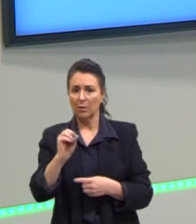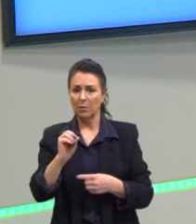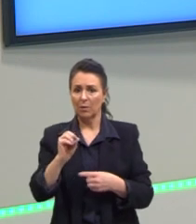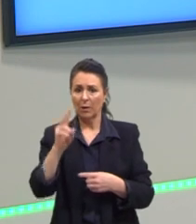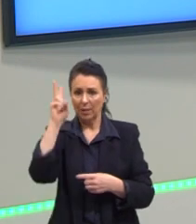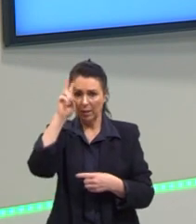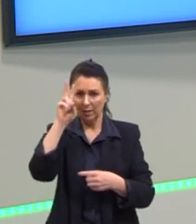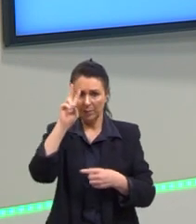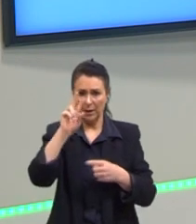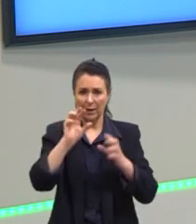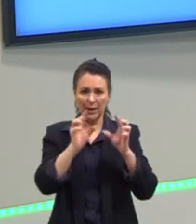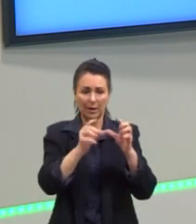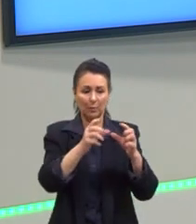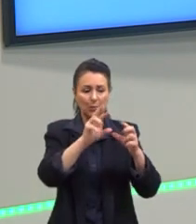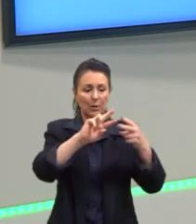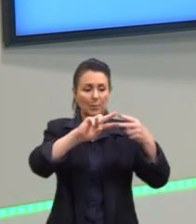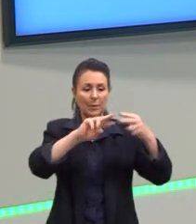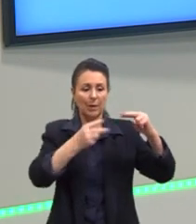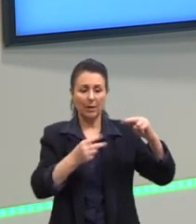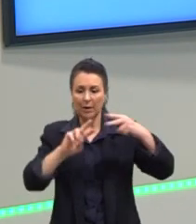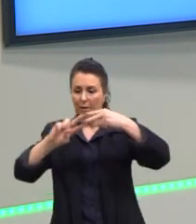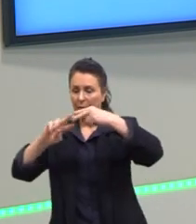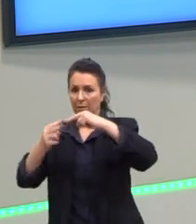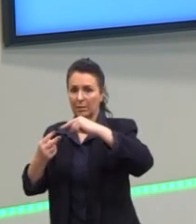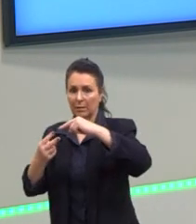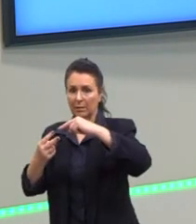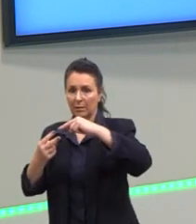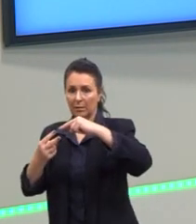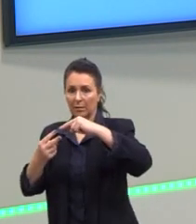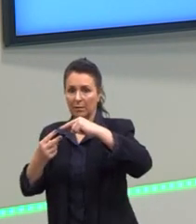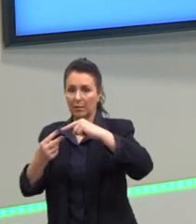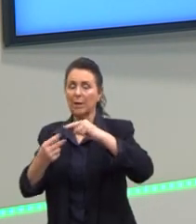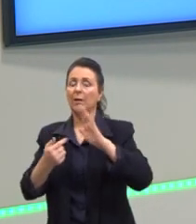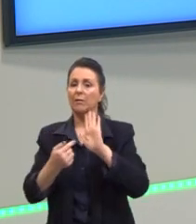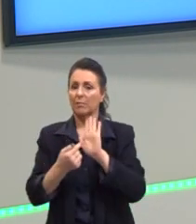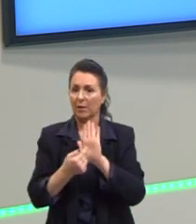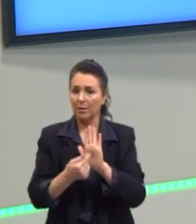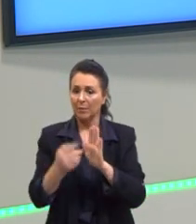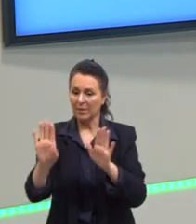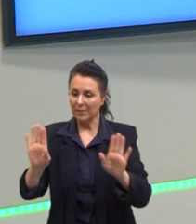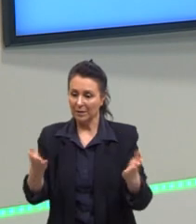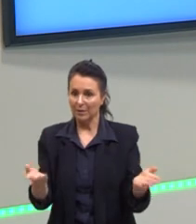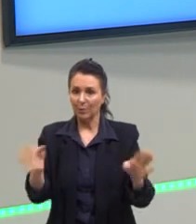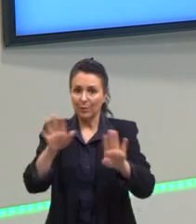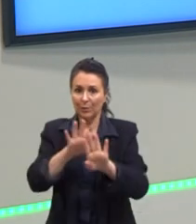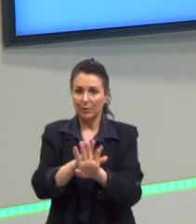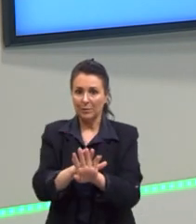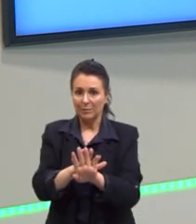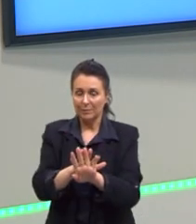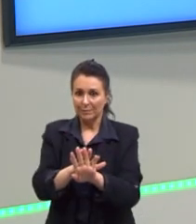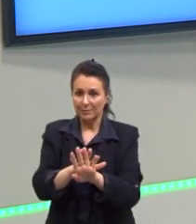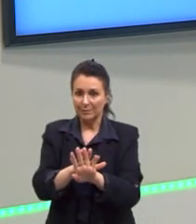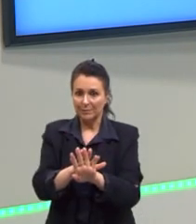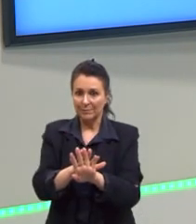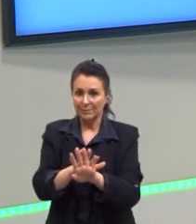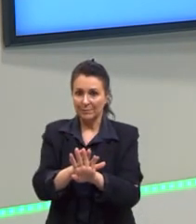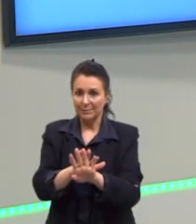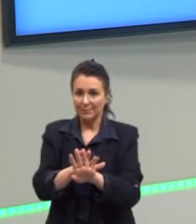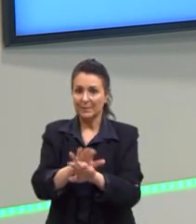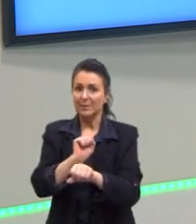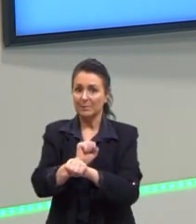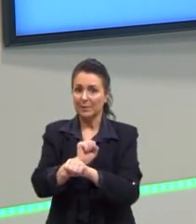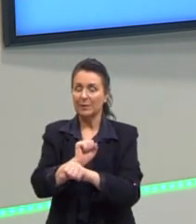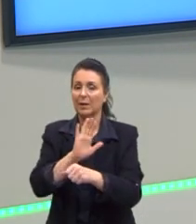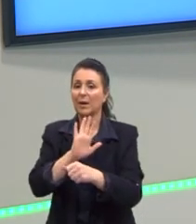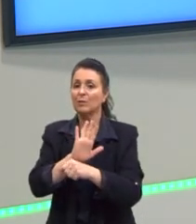para o outro e, consequentemente, vai aparecer sobreposta, foi translocado. Certo, gente? Espero que eu tenha